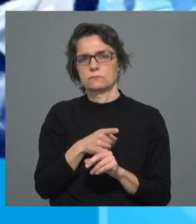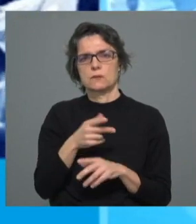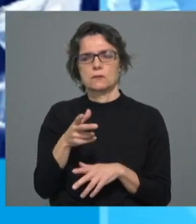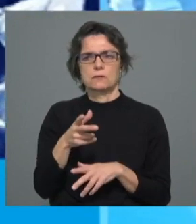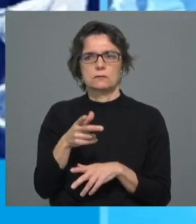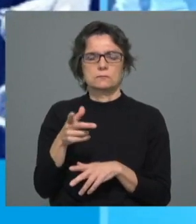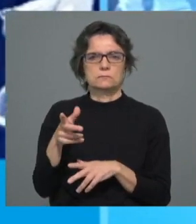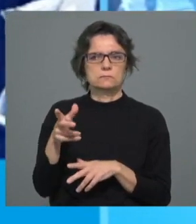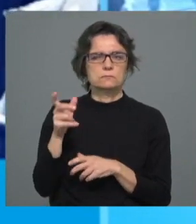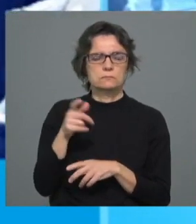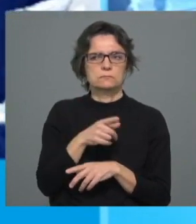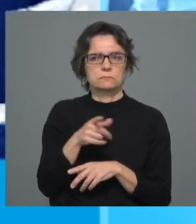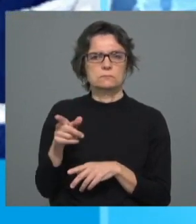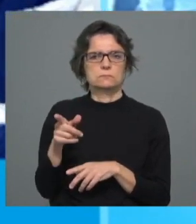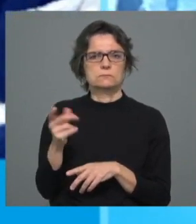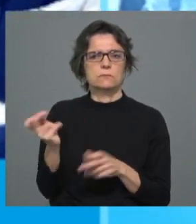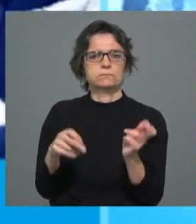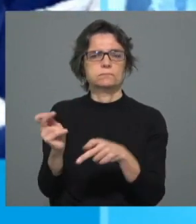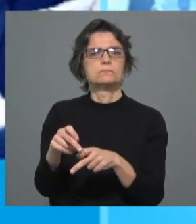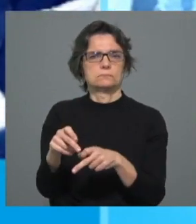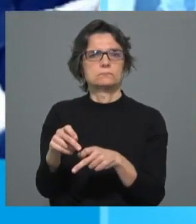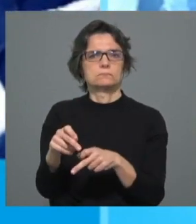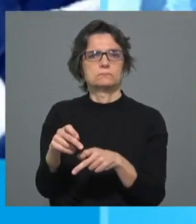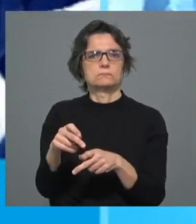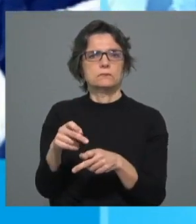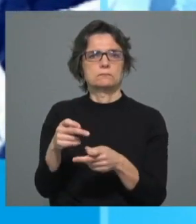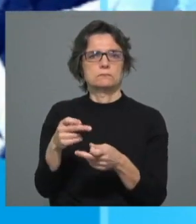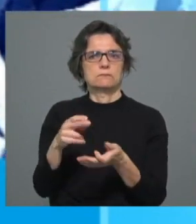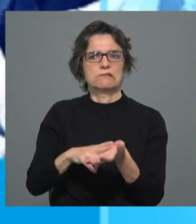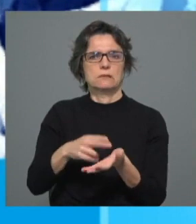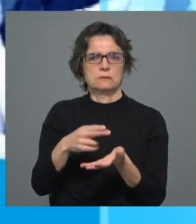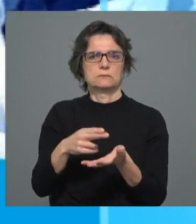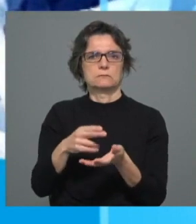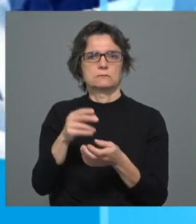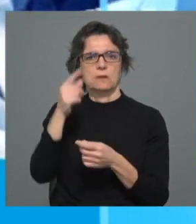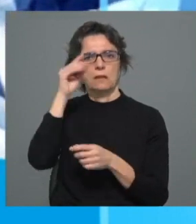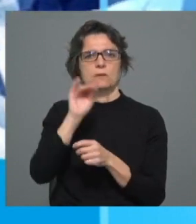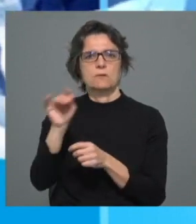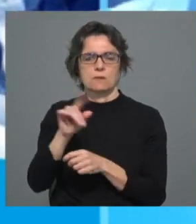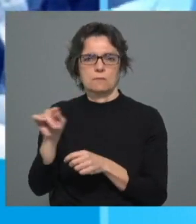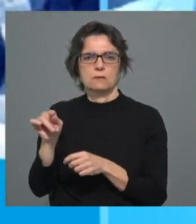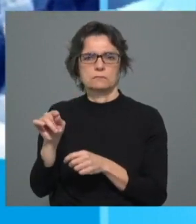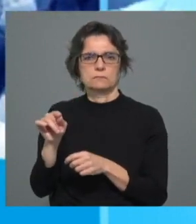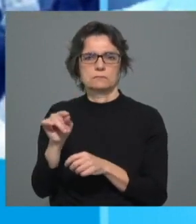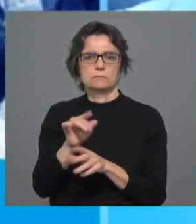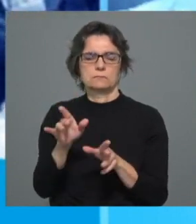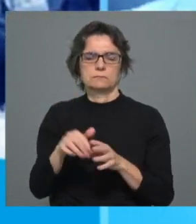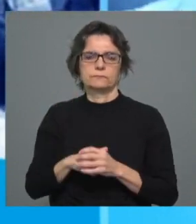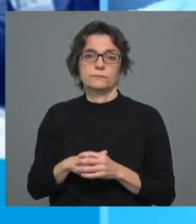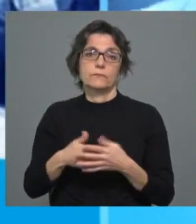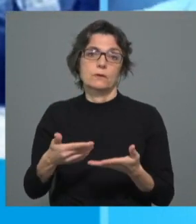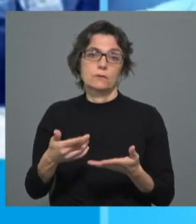de factos, de reflexões, de recomendações que ali foram transmitidas. Agora,